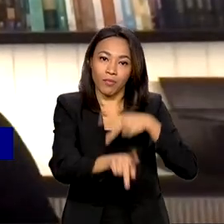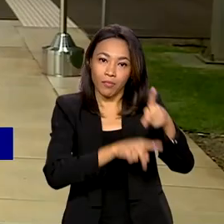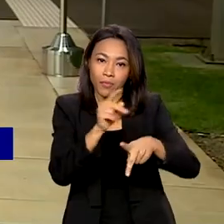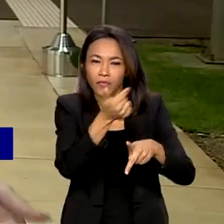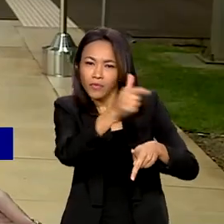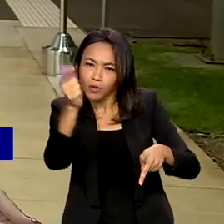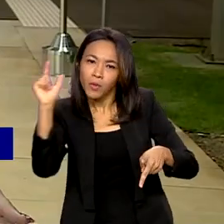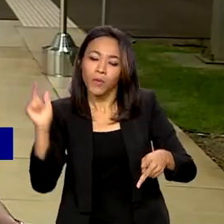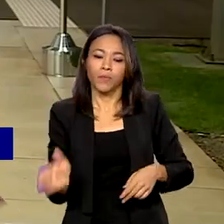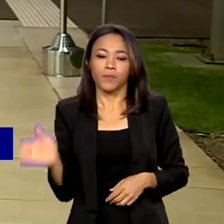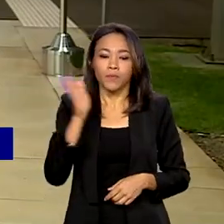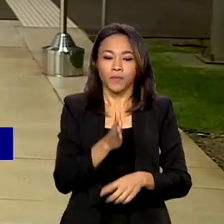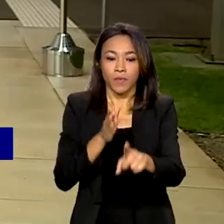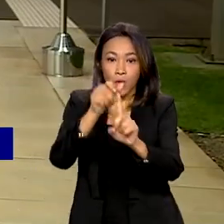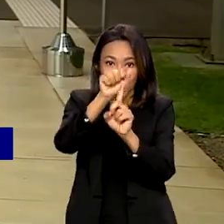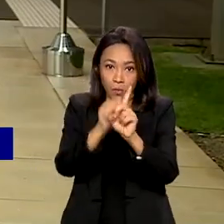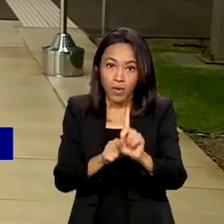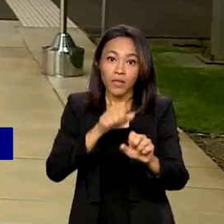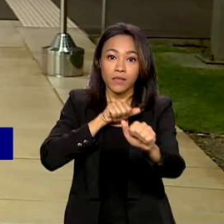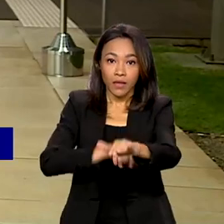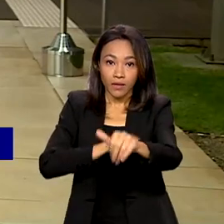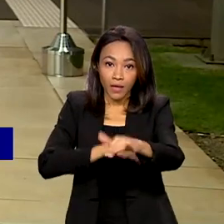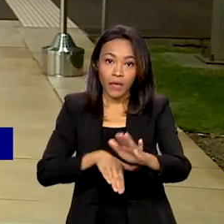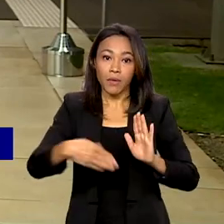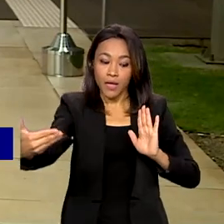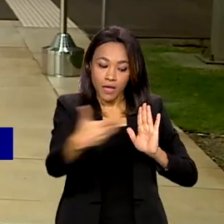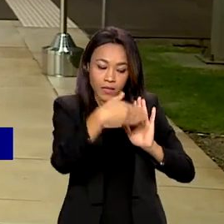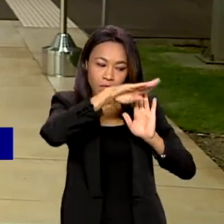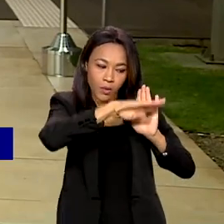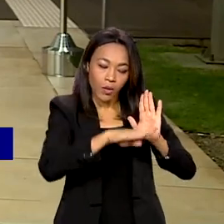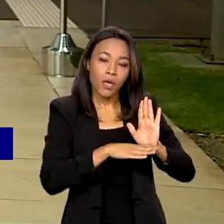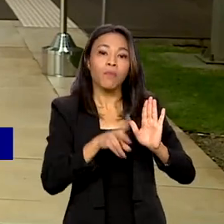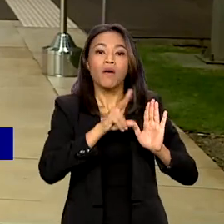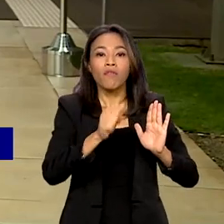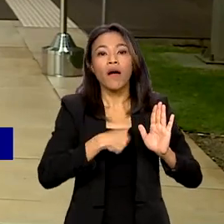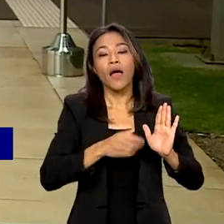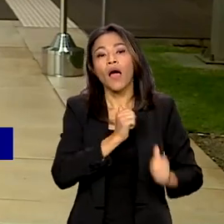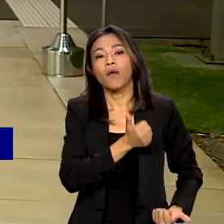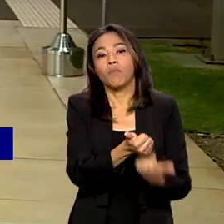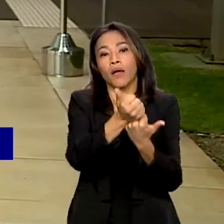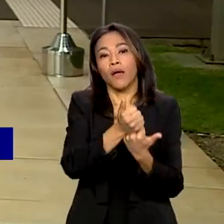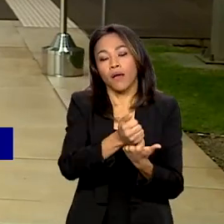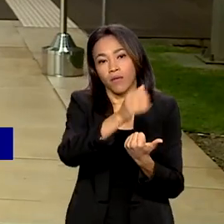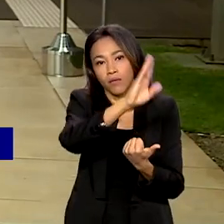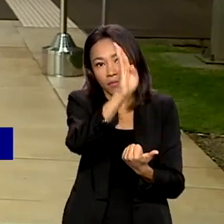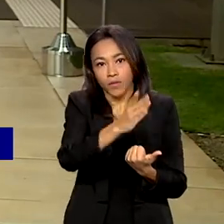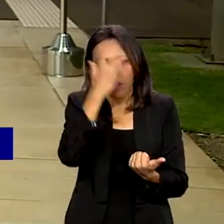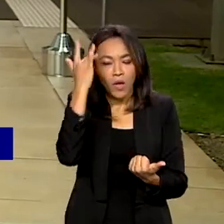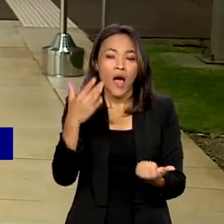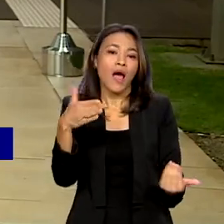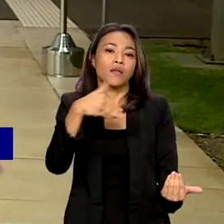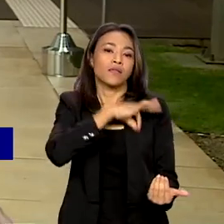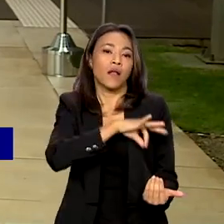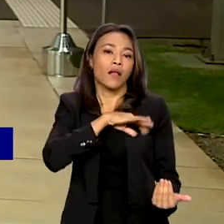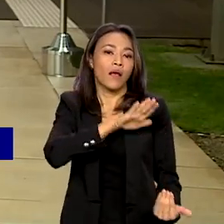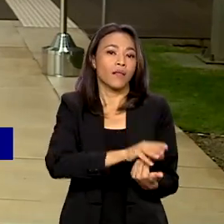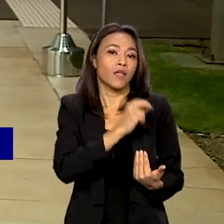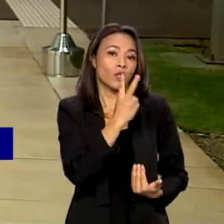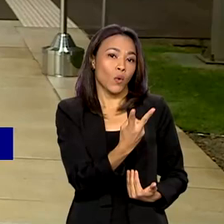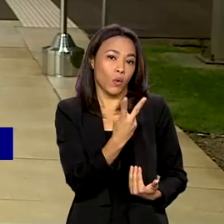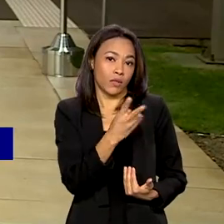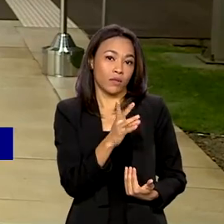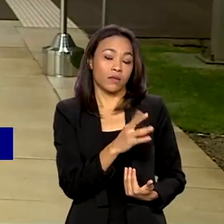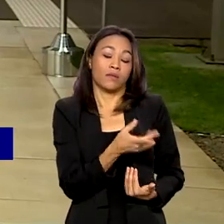operações. Em setembro, o programa vai atender pessoas com renda bruta de até dois salários mínimos ou que estão